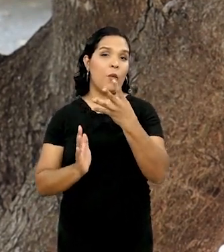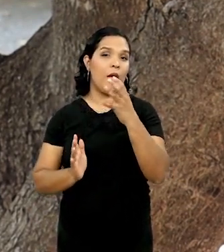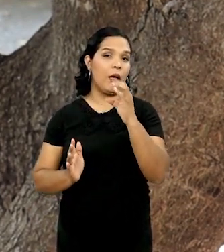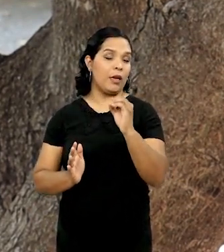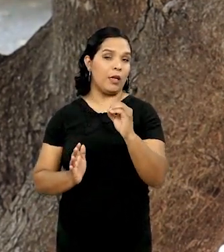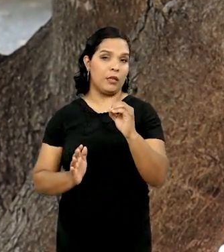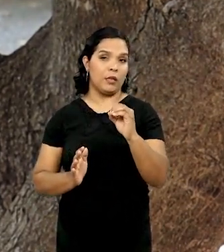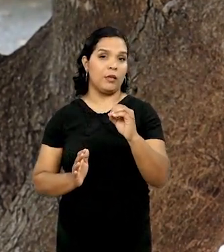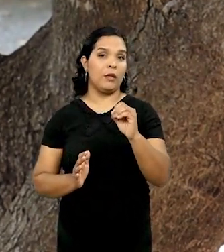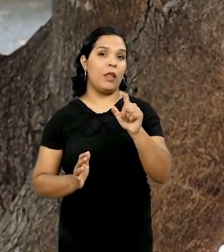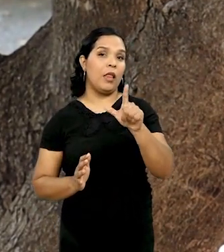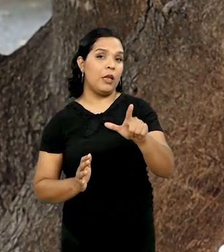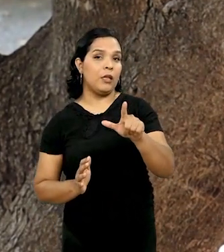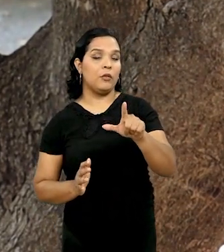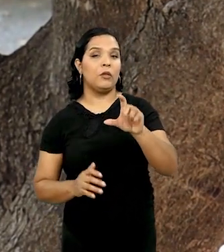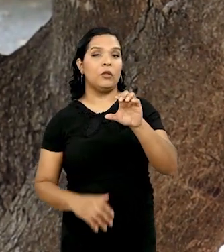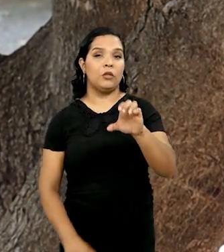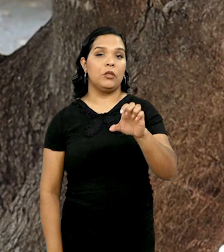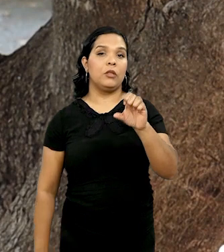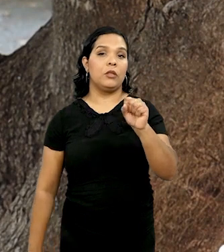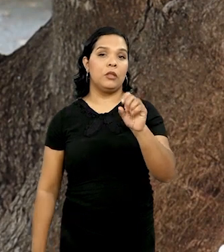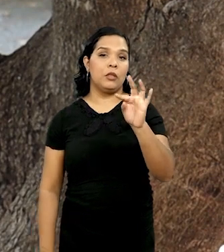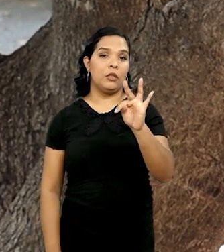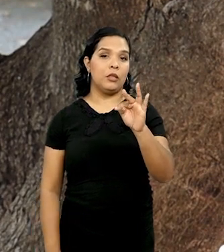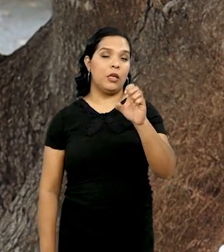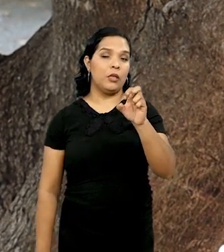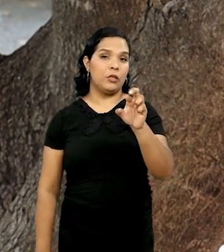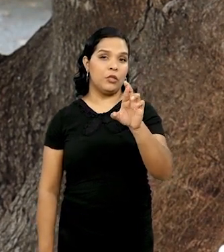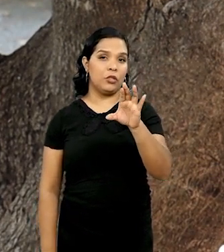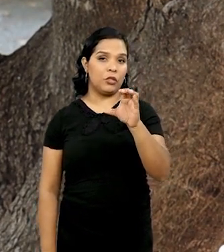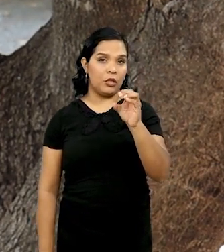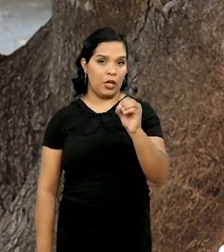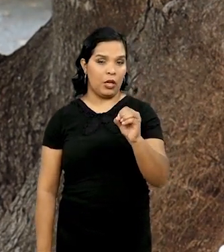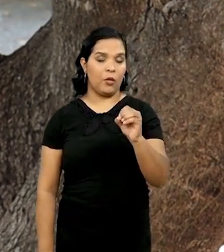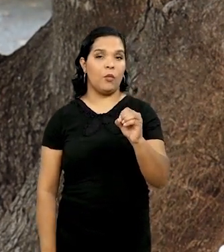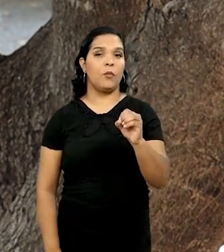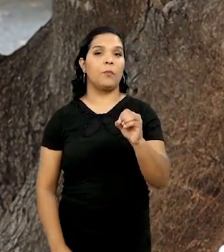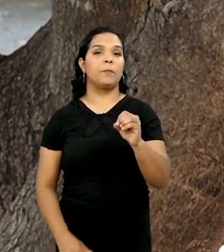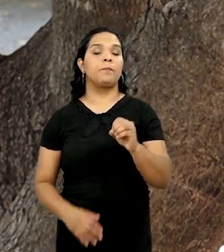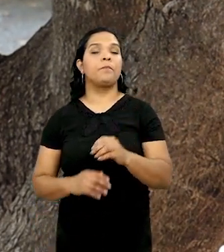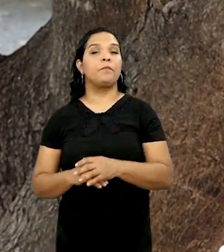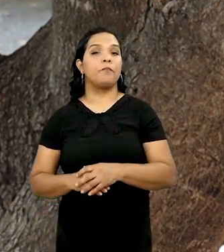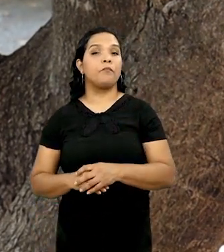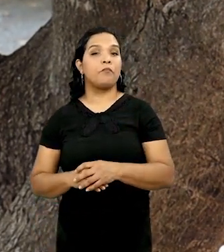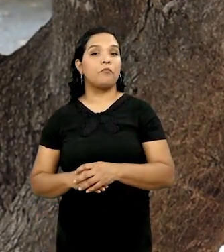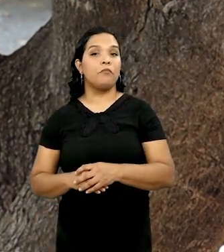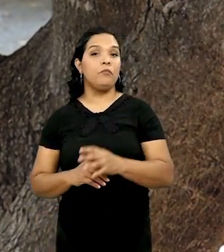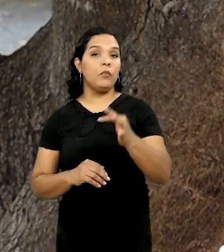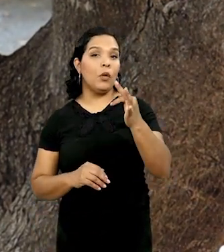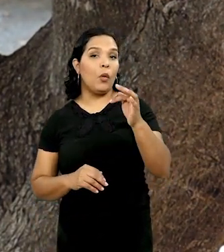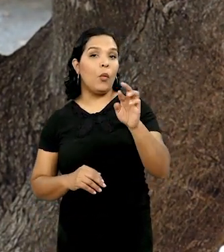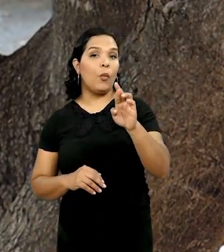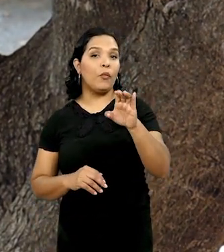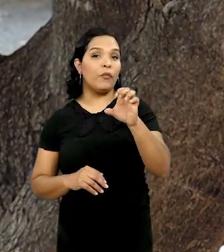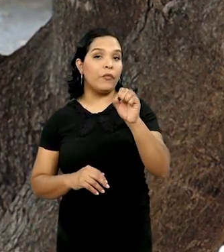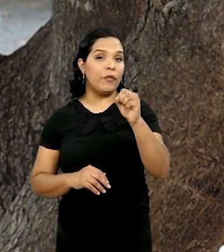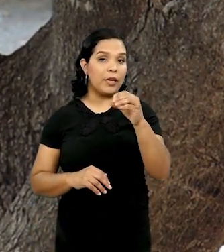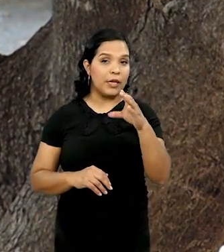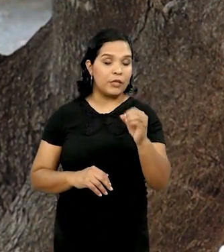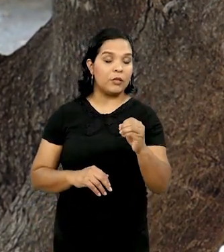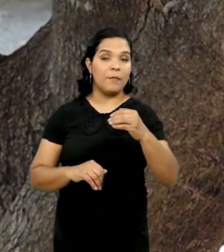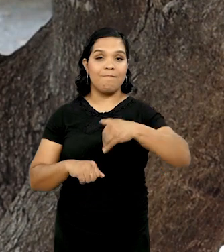o esterco pode ser seco ou pode ser fresco. A diferença é que o fresco tem mais micro